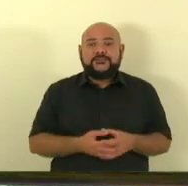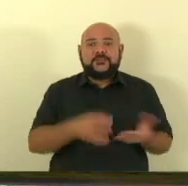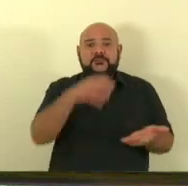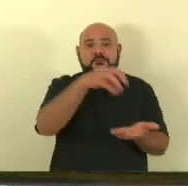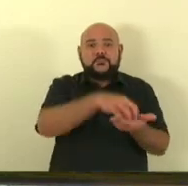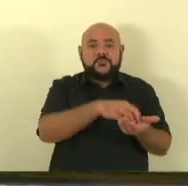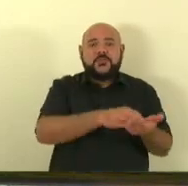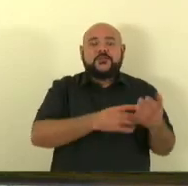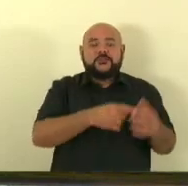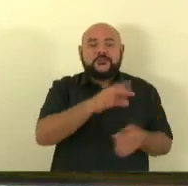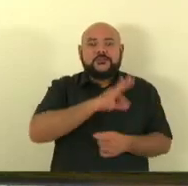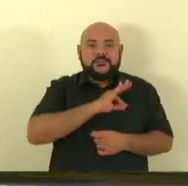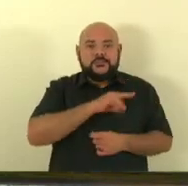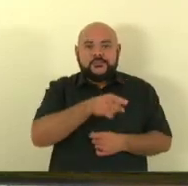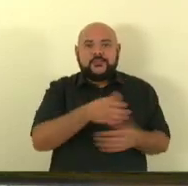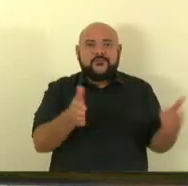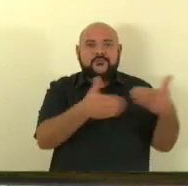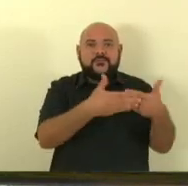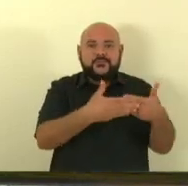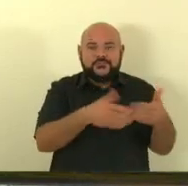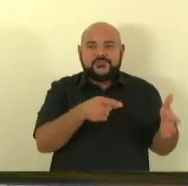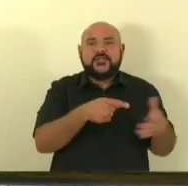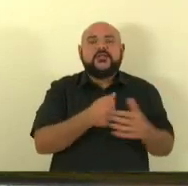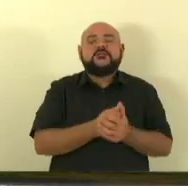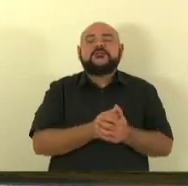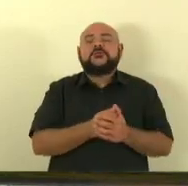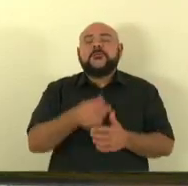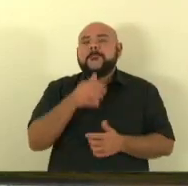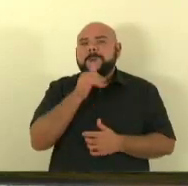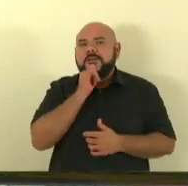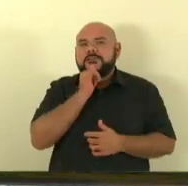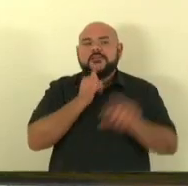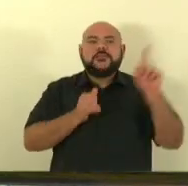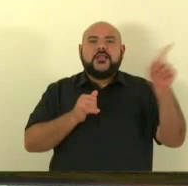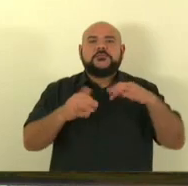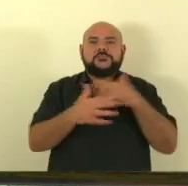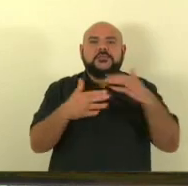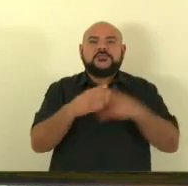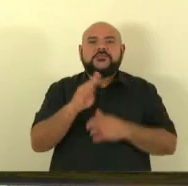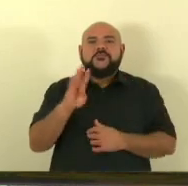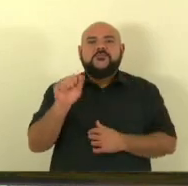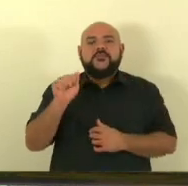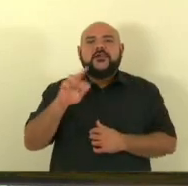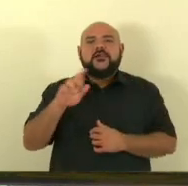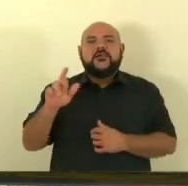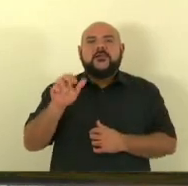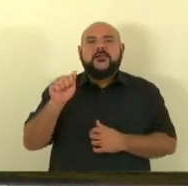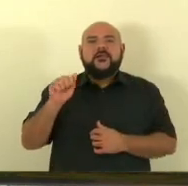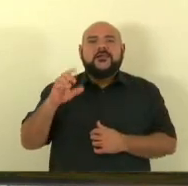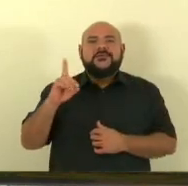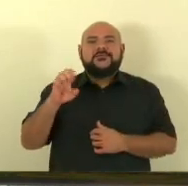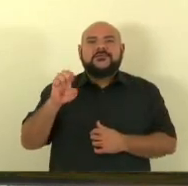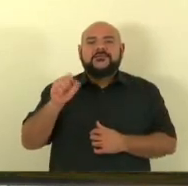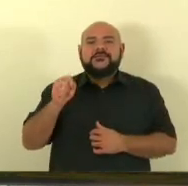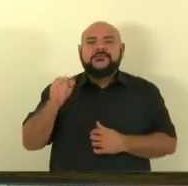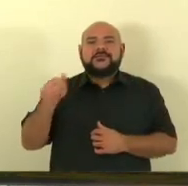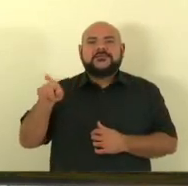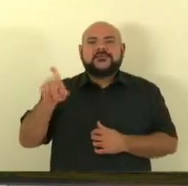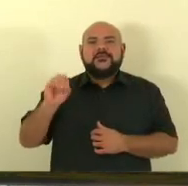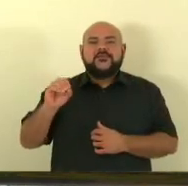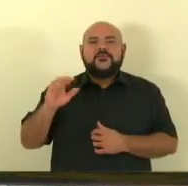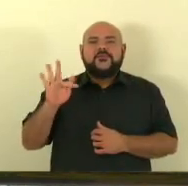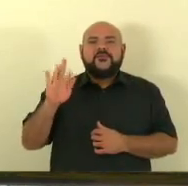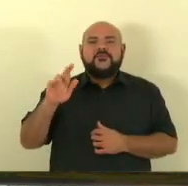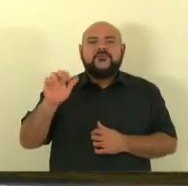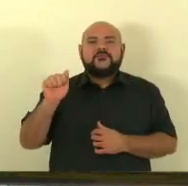perícia também fechados como foi o caso de Barra de São Francisco é uma situação realmente lamentável e nós precisamos lutar por isso para que o governo